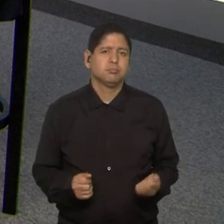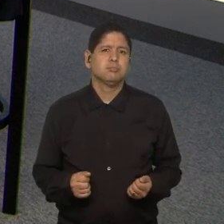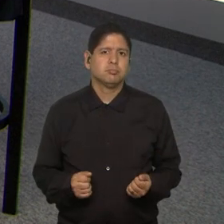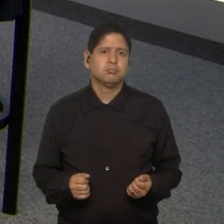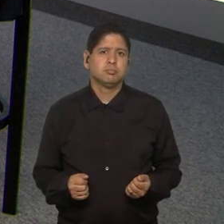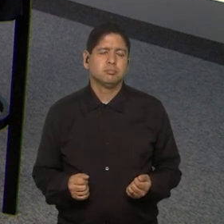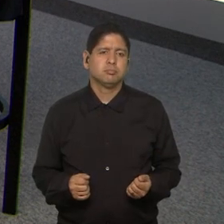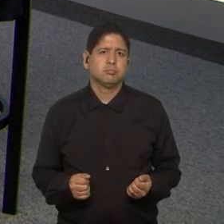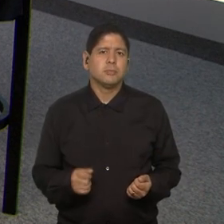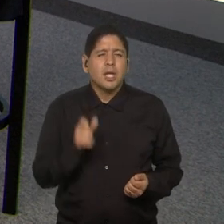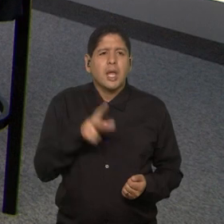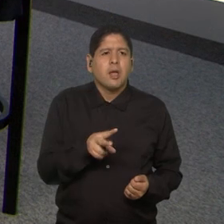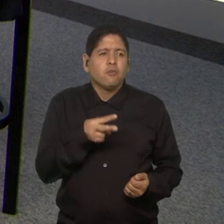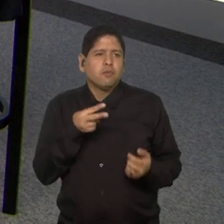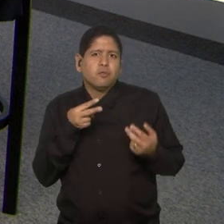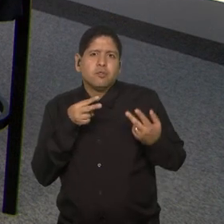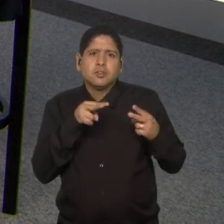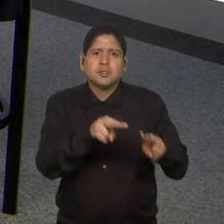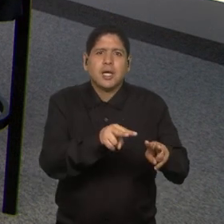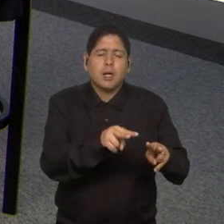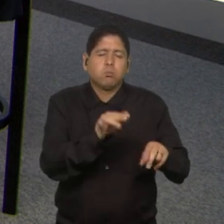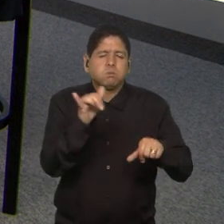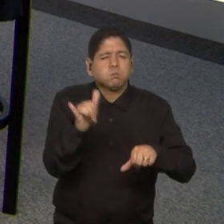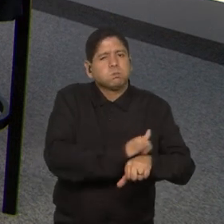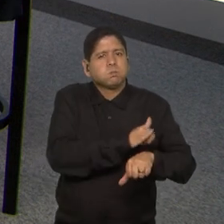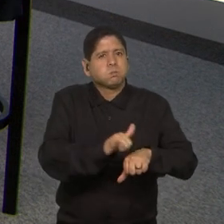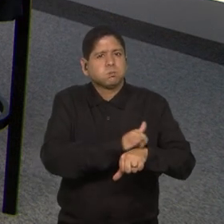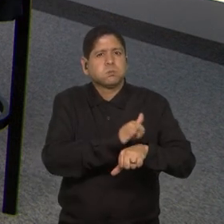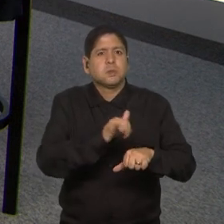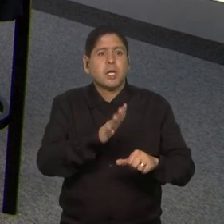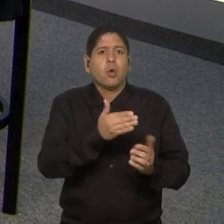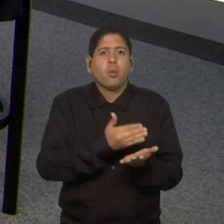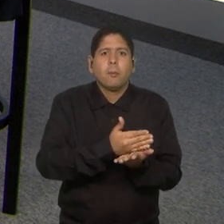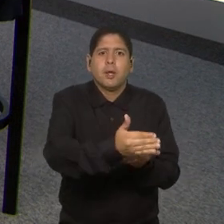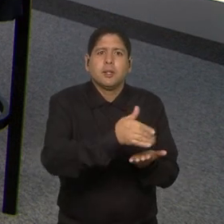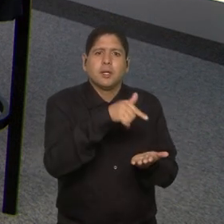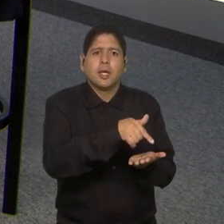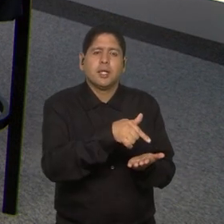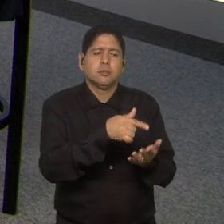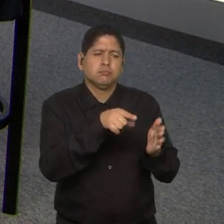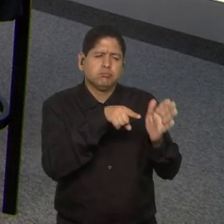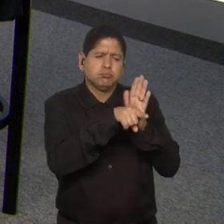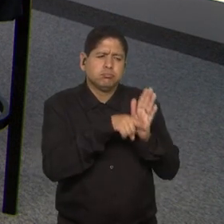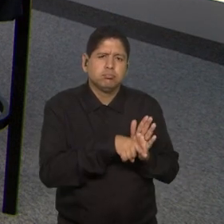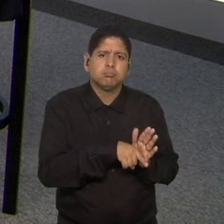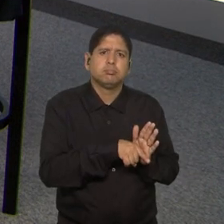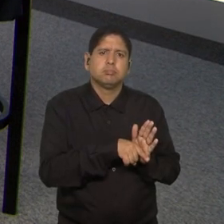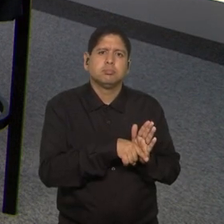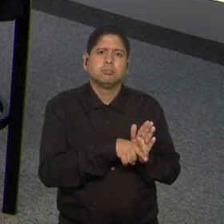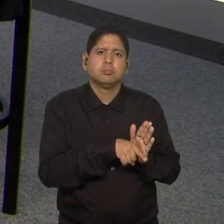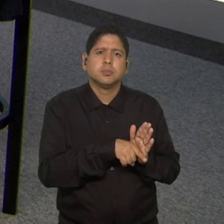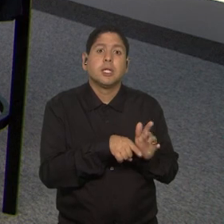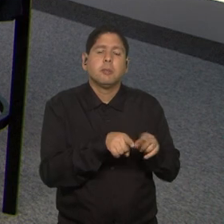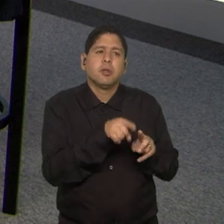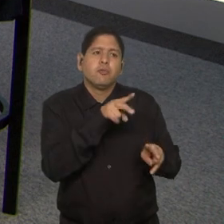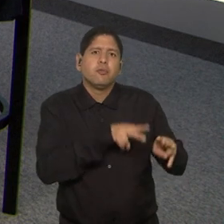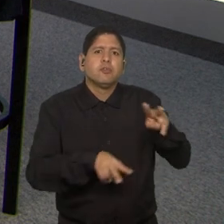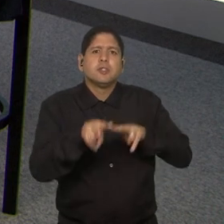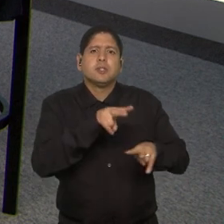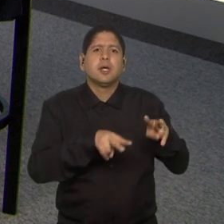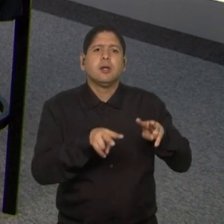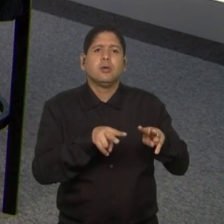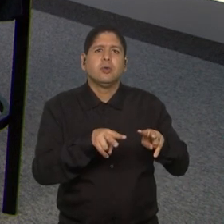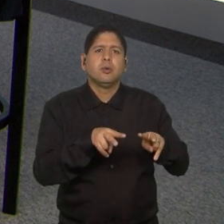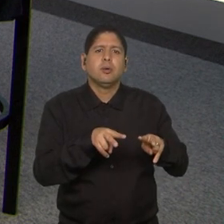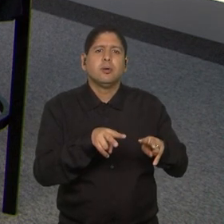Uma visão estratégica a partir de um diagnóstico ou de uma visão, de uma,